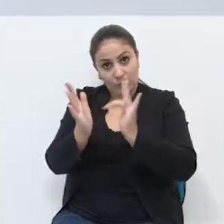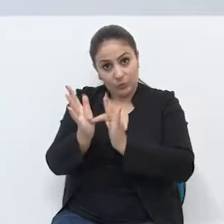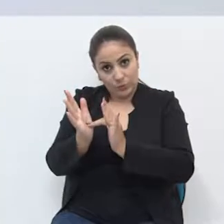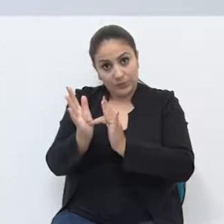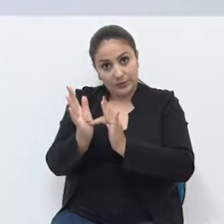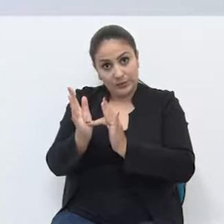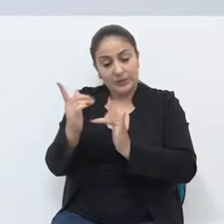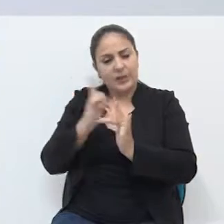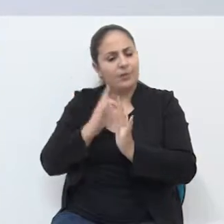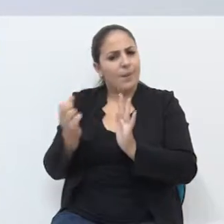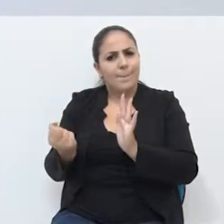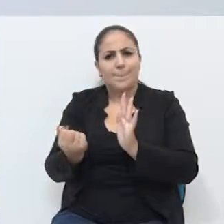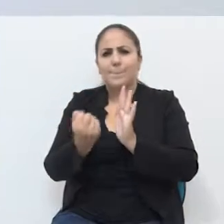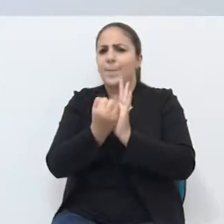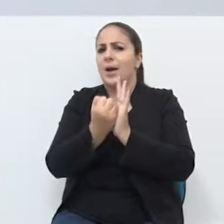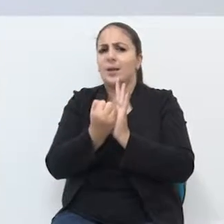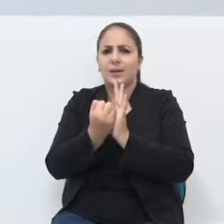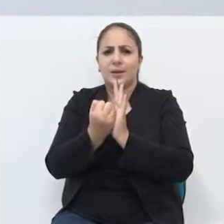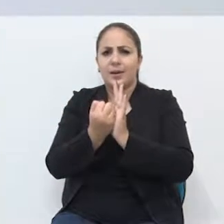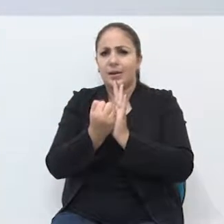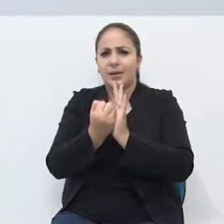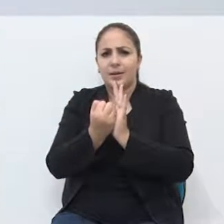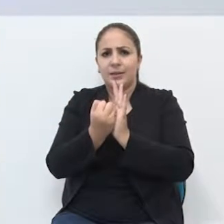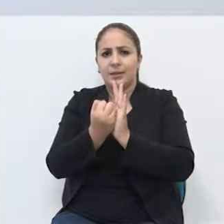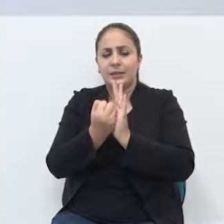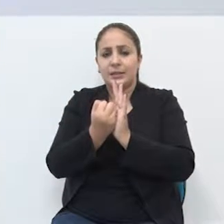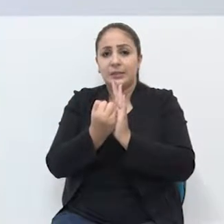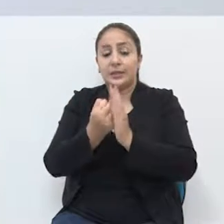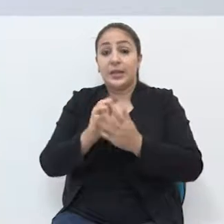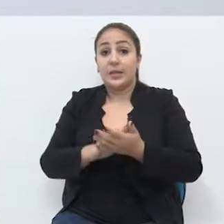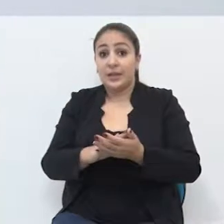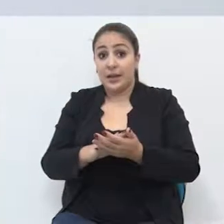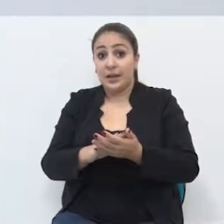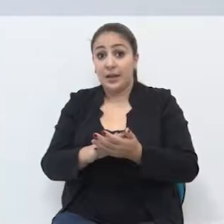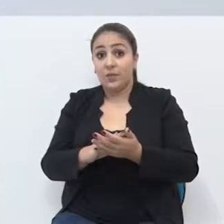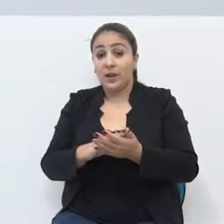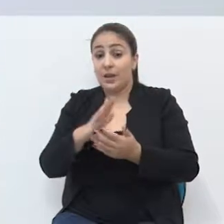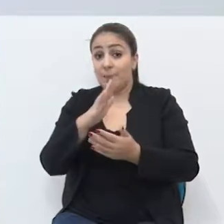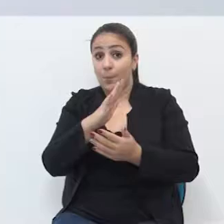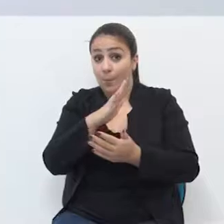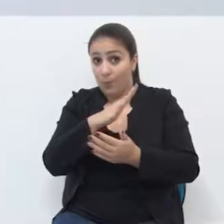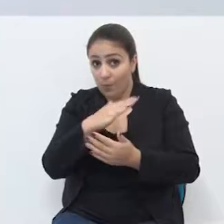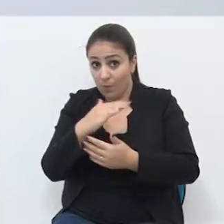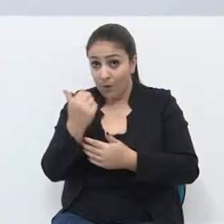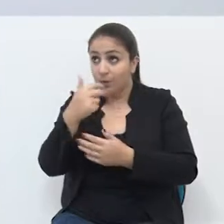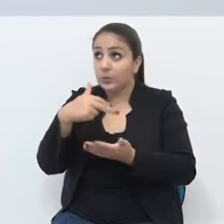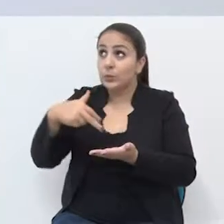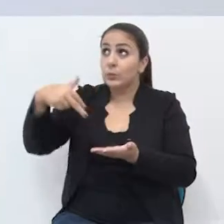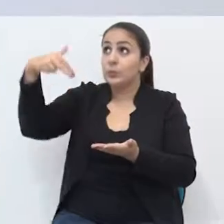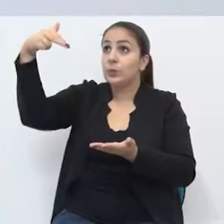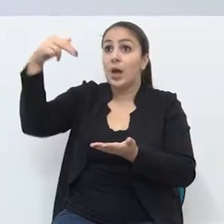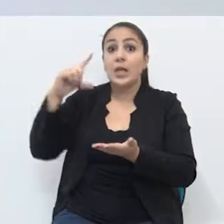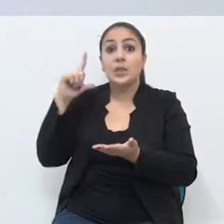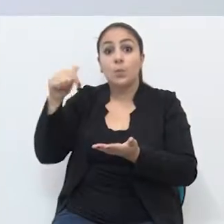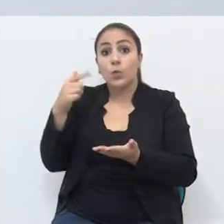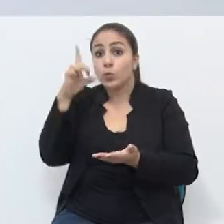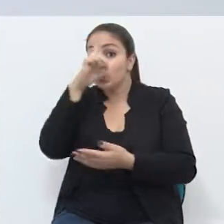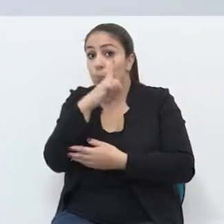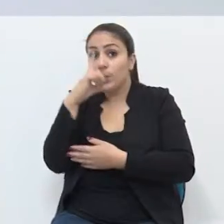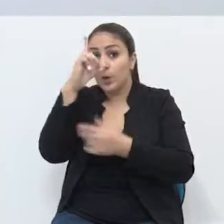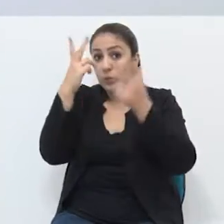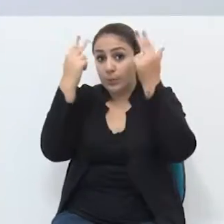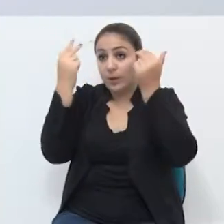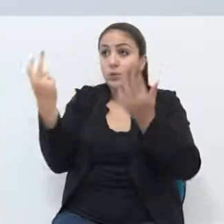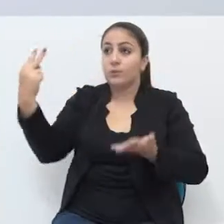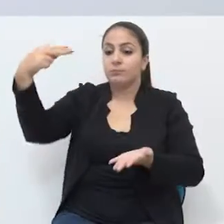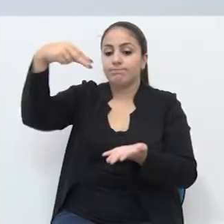teve a marca da ressurreição do Senhor. Então, Ele ressuscitou no domingo de Páscoa, e essa ressurreição se tornou